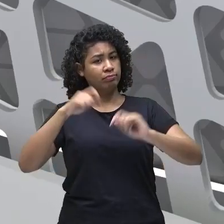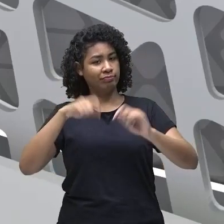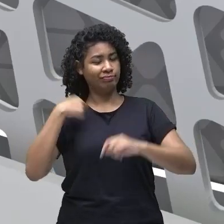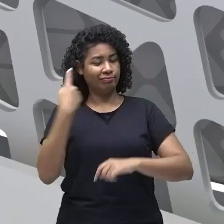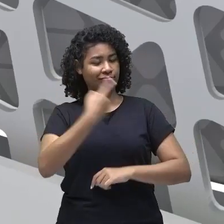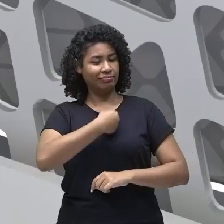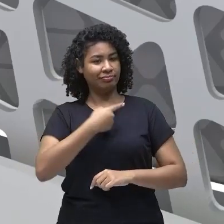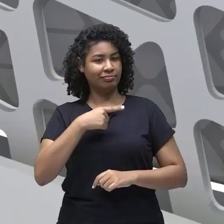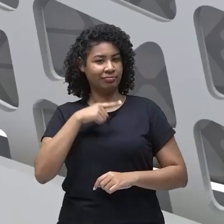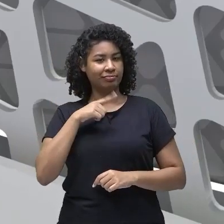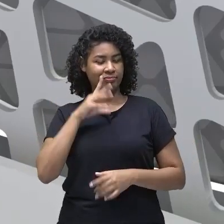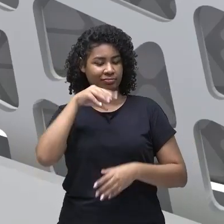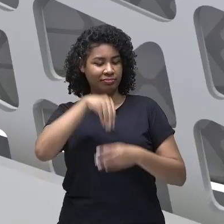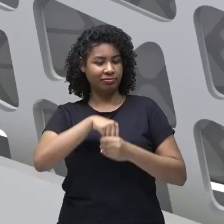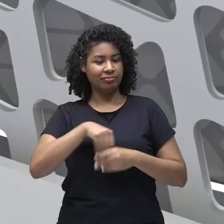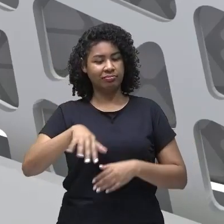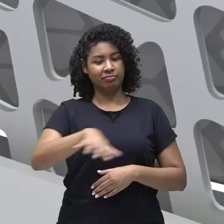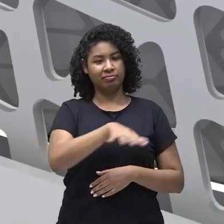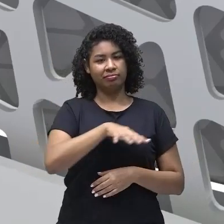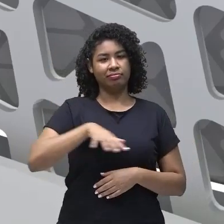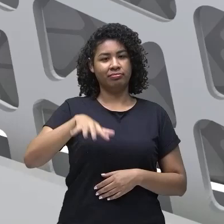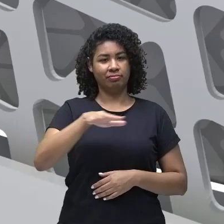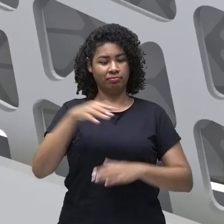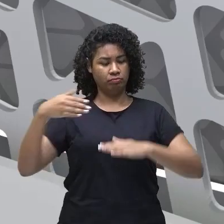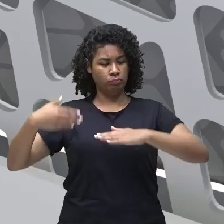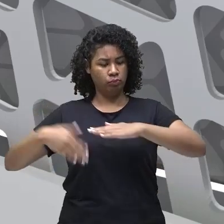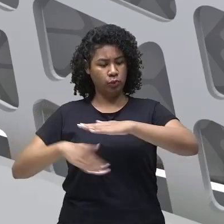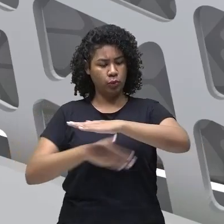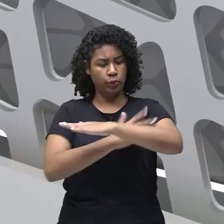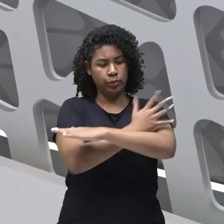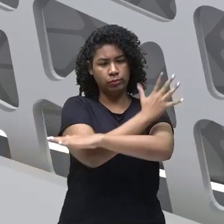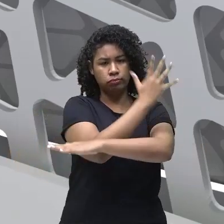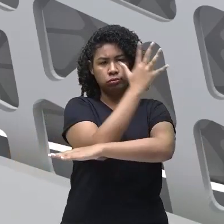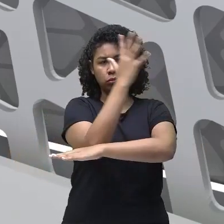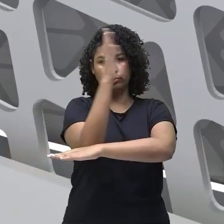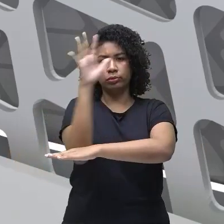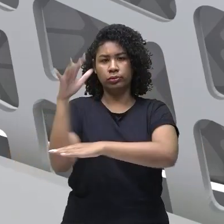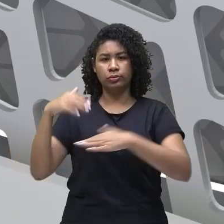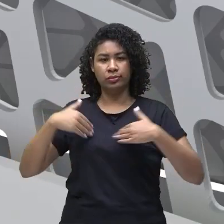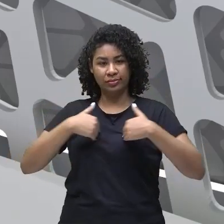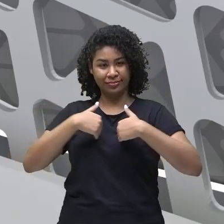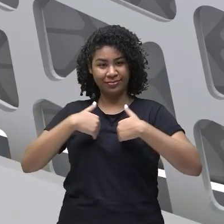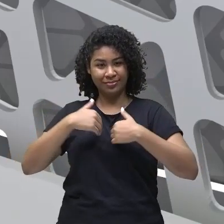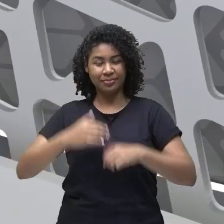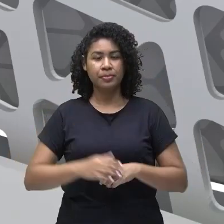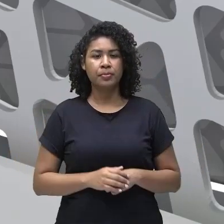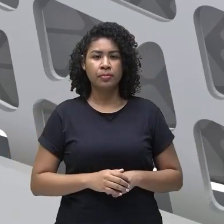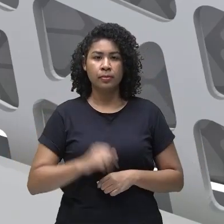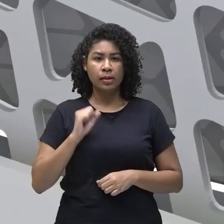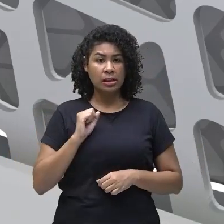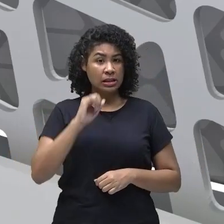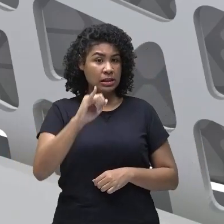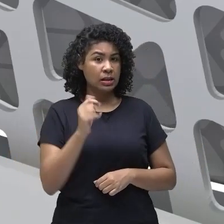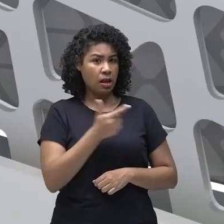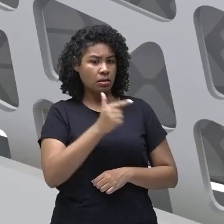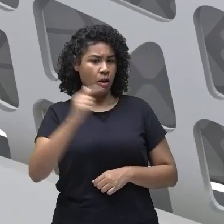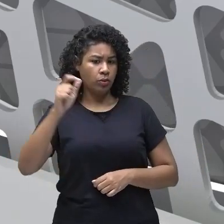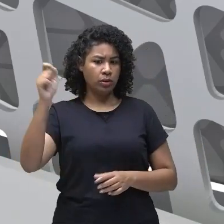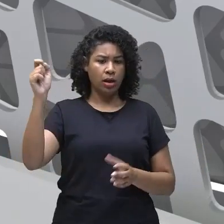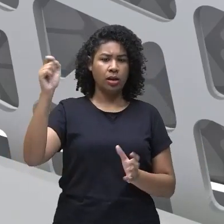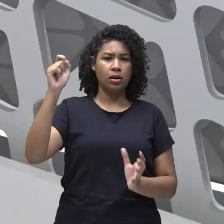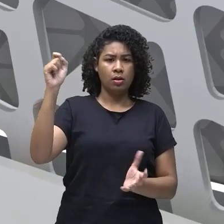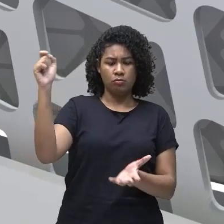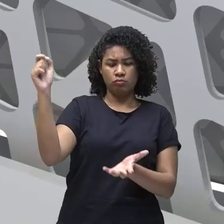inseridos. Imaginem só se o planeta não tivesse esse efeito estufa para mantê-lo, nos manter